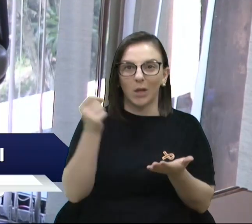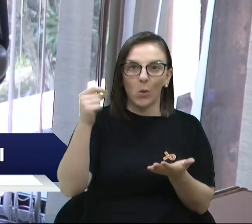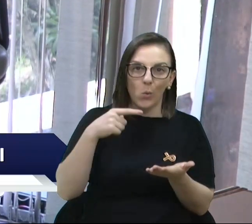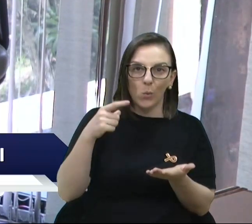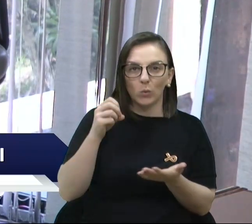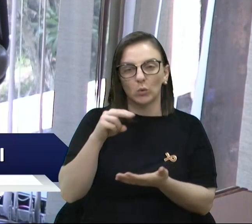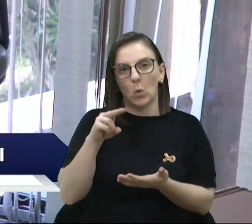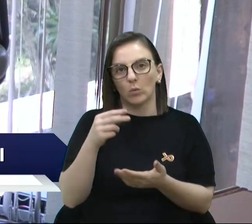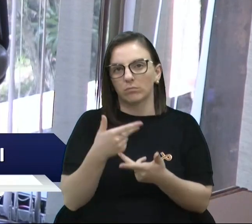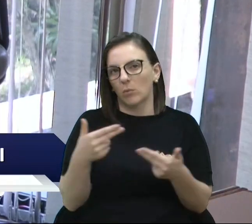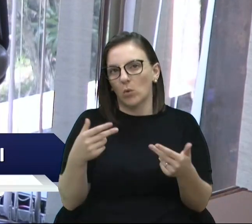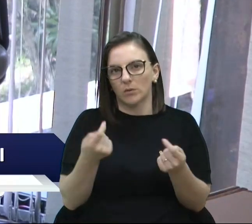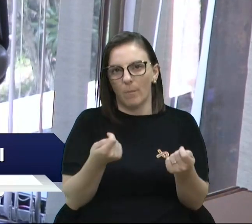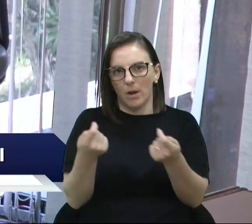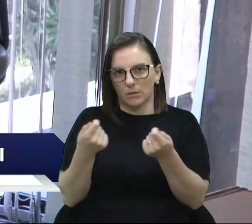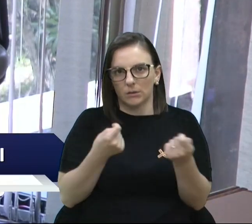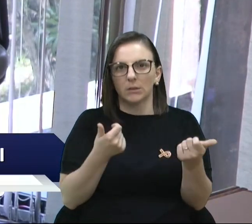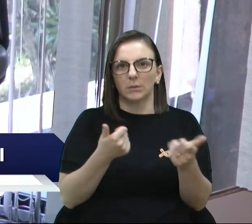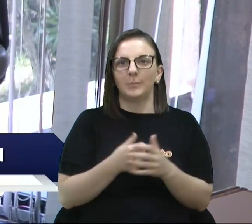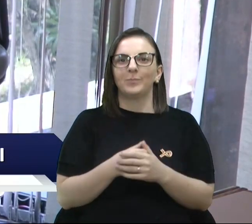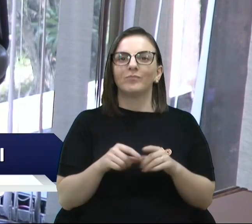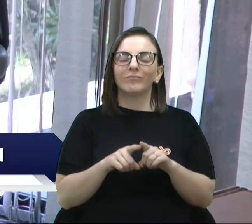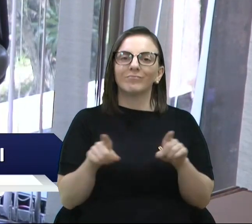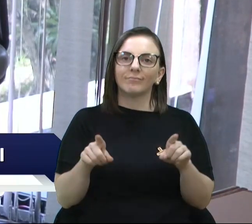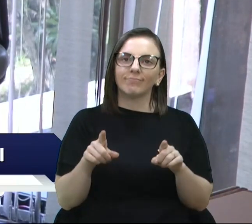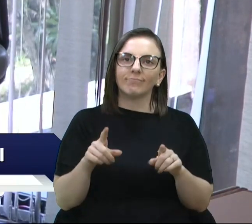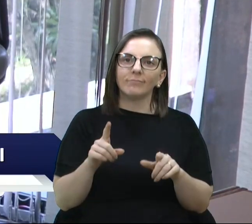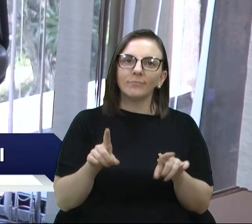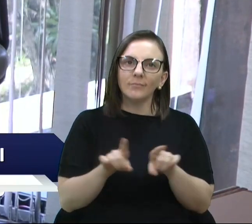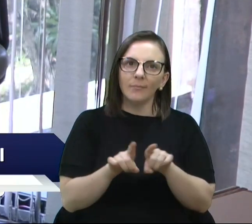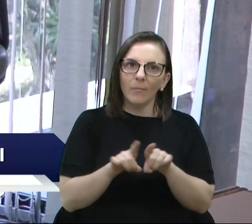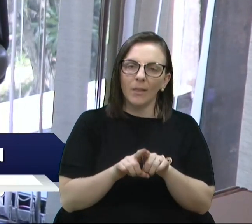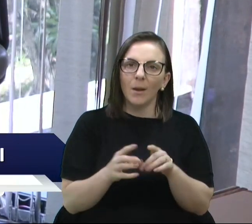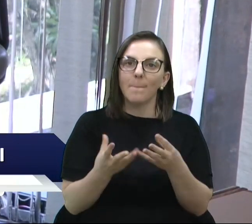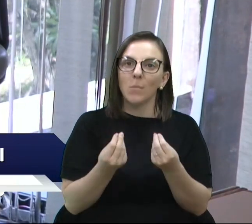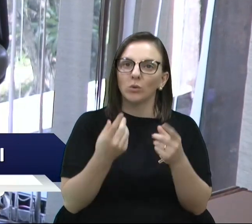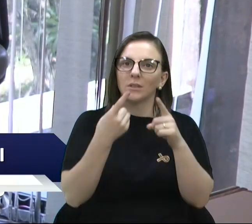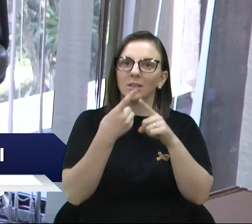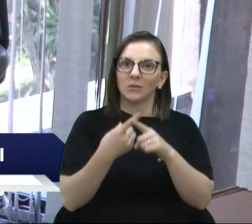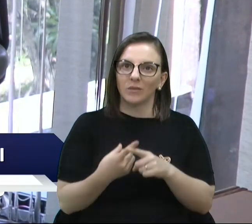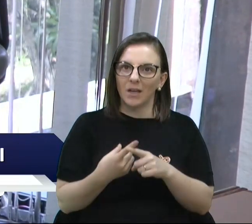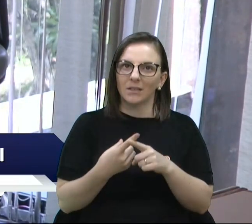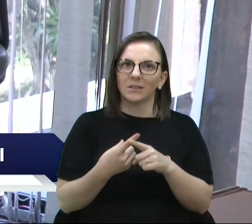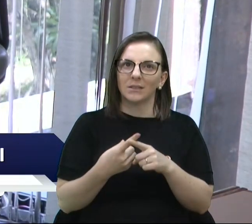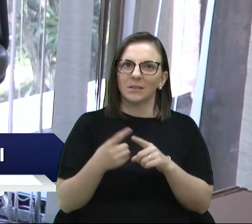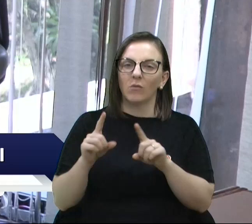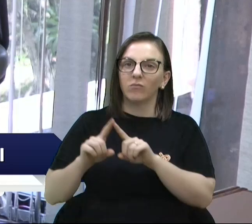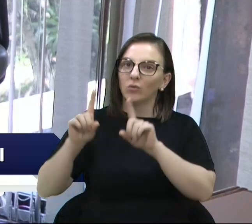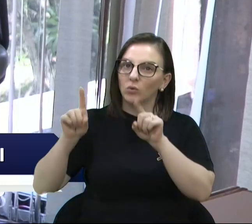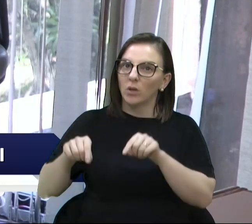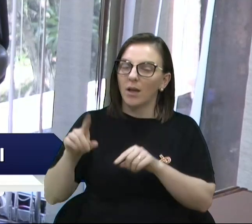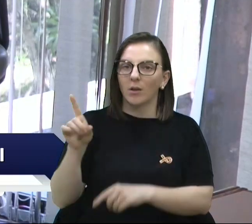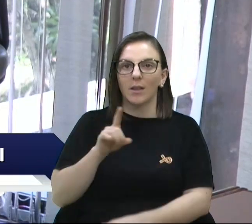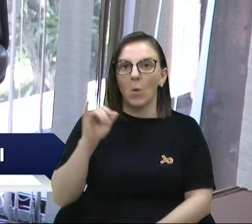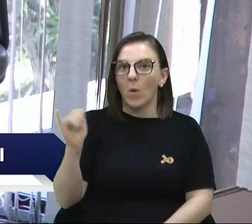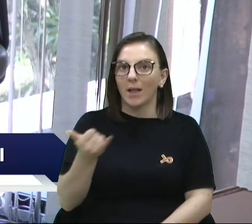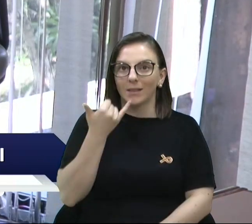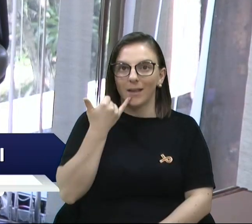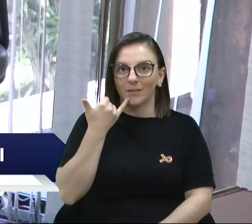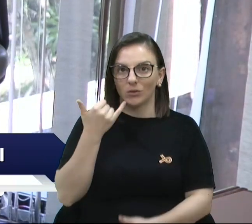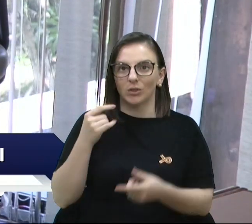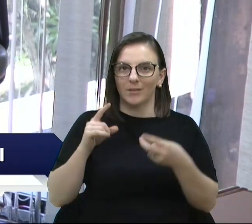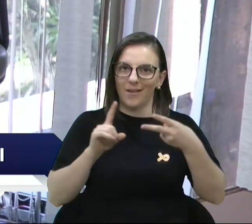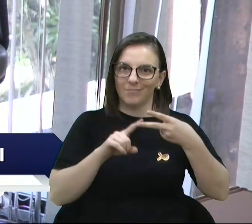Nós temos também o fato de que, muitas vezes, e sim, é verdade, os servidores acabam não atendendo o telefone porque se